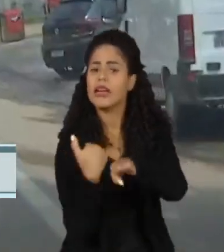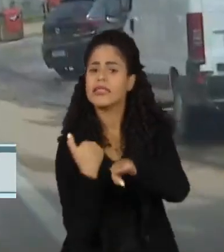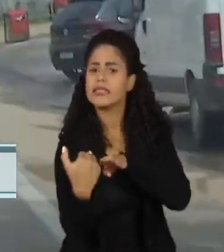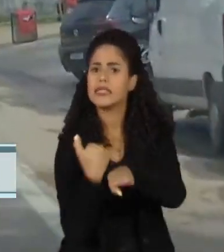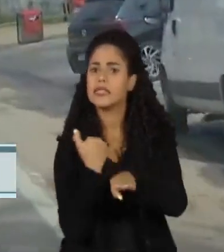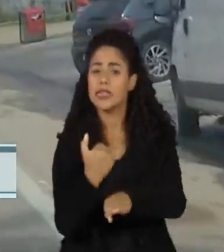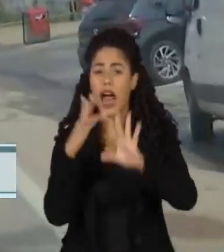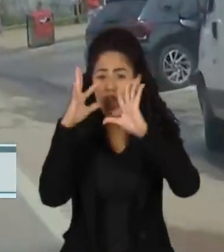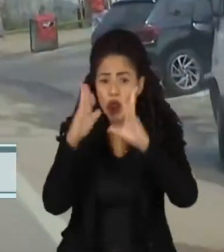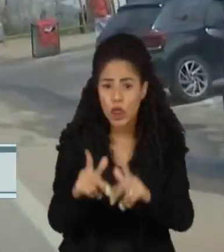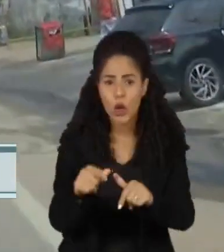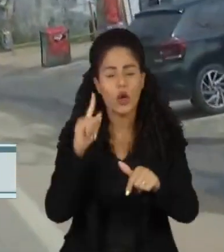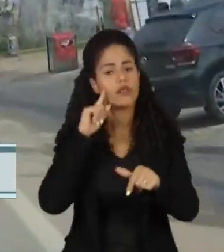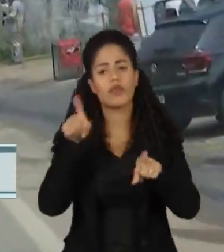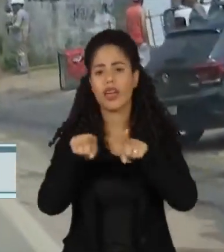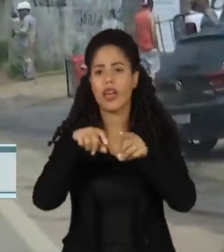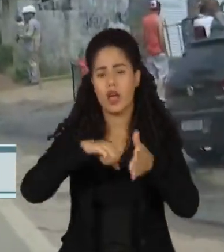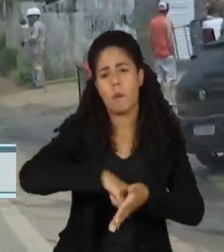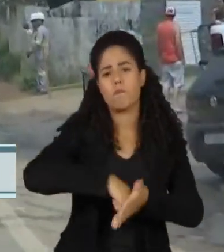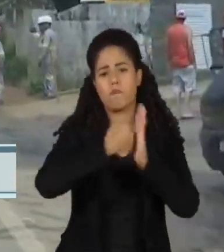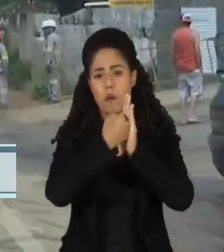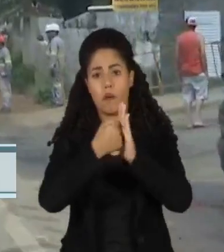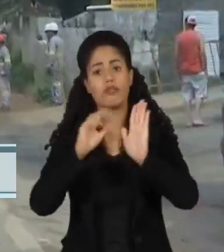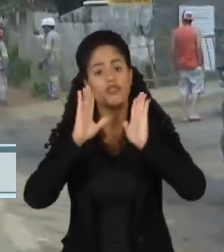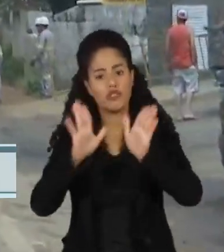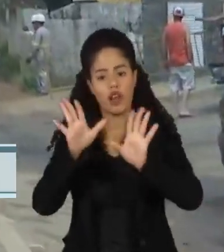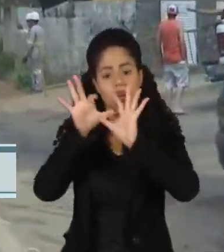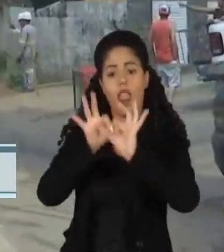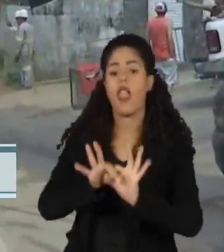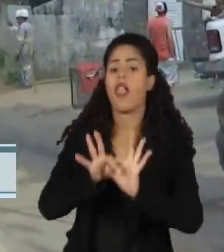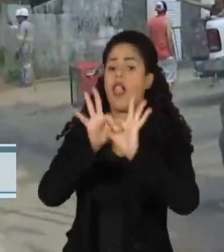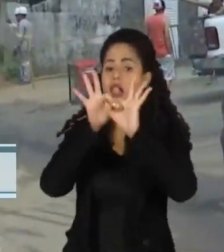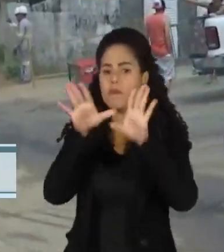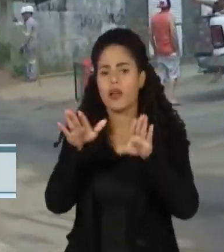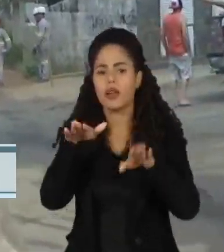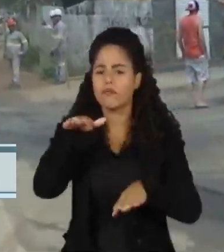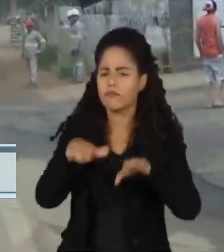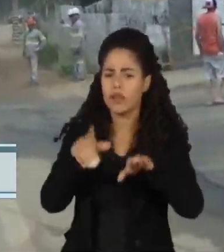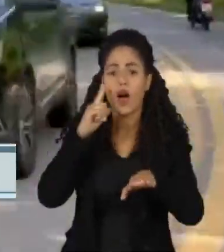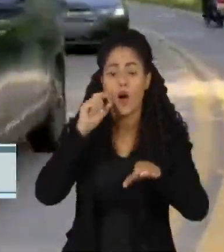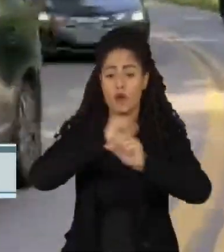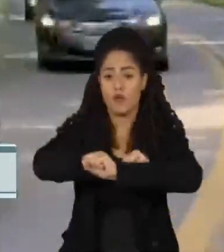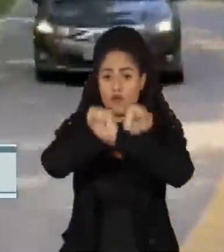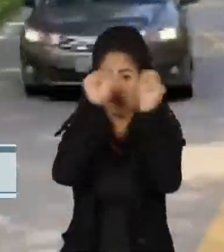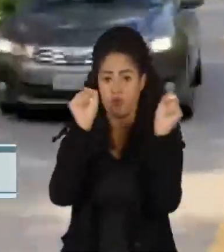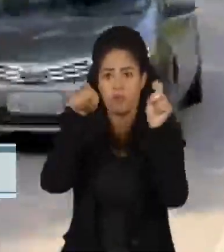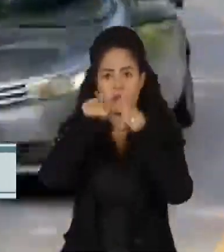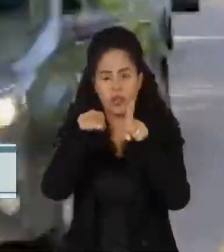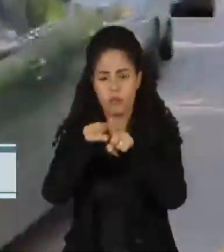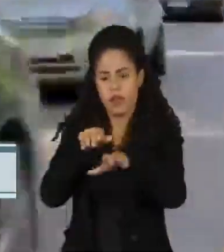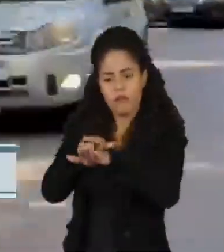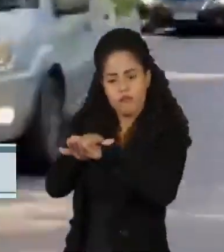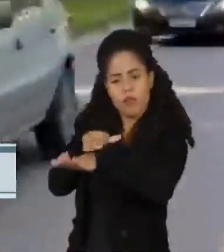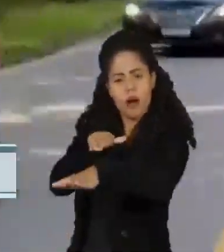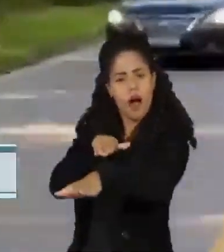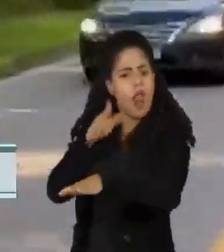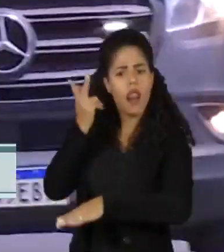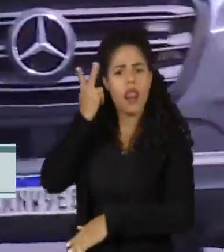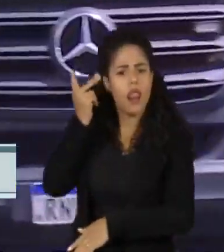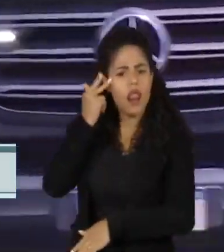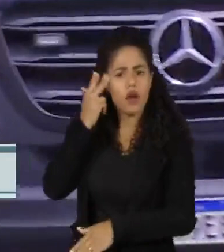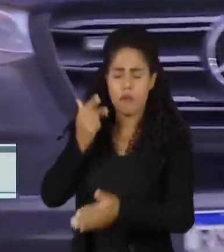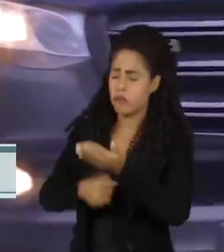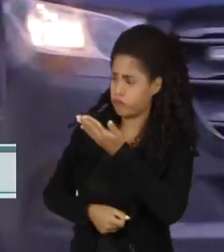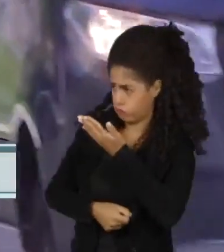todos os trechos que estavam totalmente obstruídos foram liberados parcialmente. Pela manhã, o tráfego estava tranquilo, como vocês podem ver nas